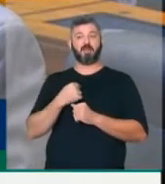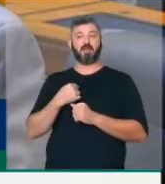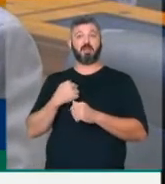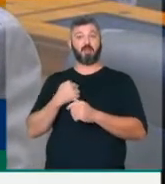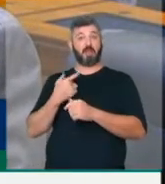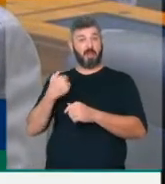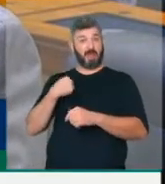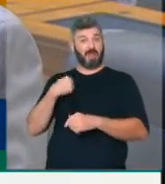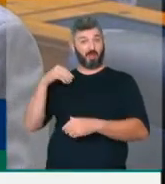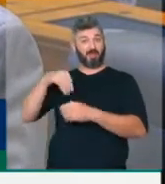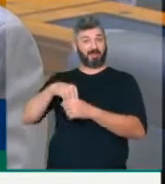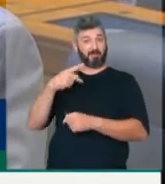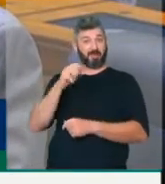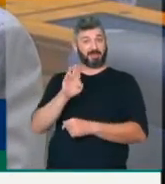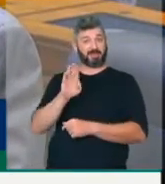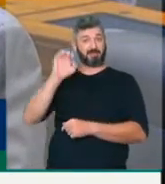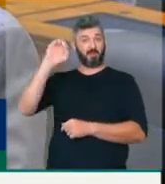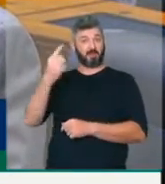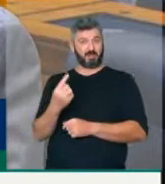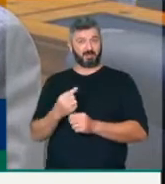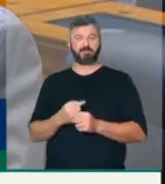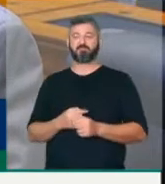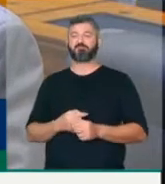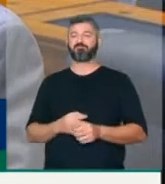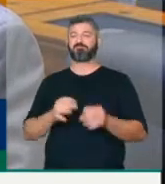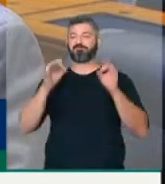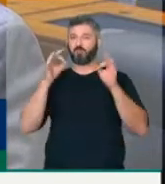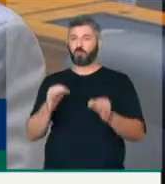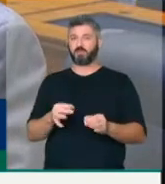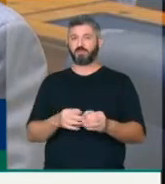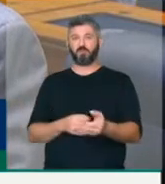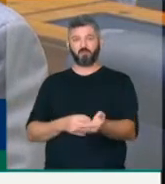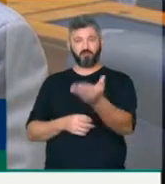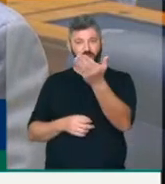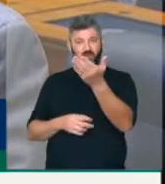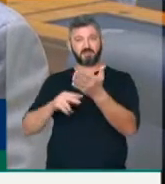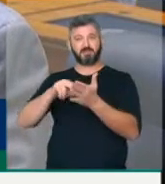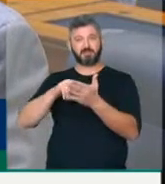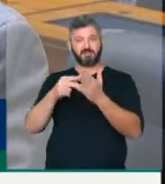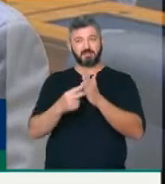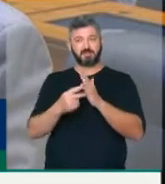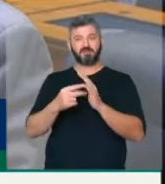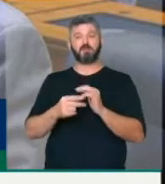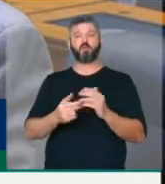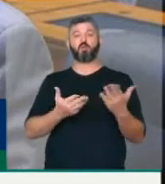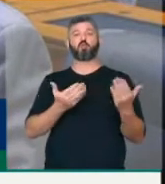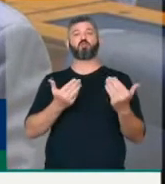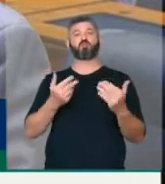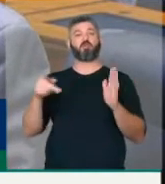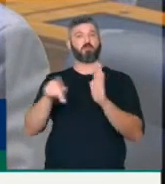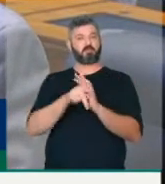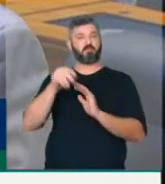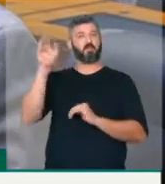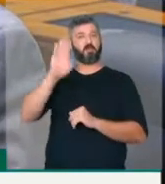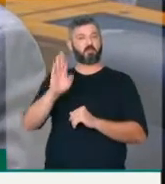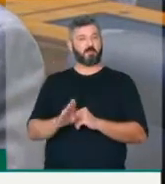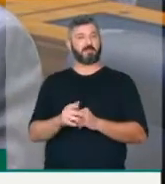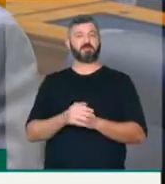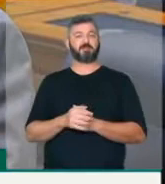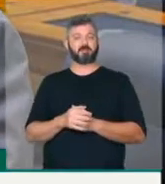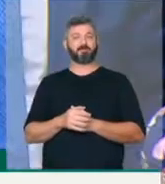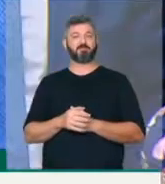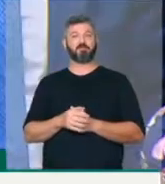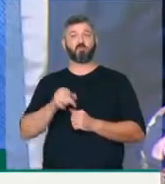PSB. Eu tenho certeza, João, que você representa a juventude desse país. Você